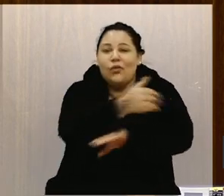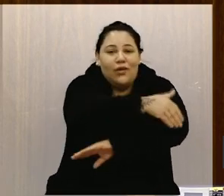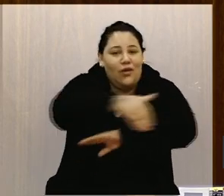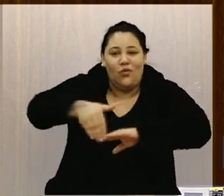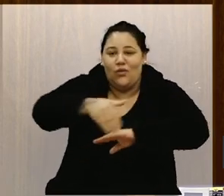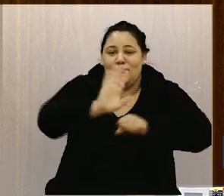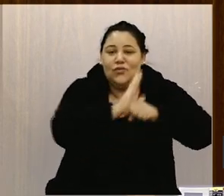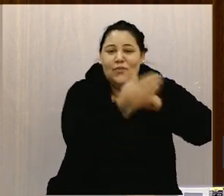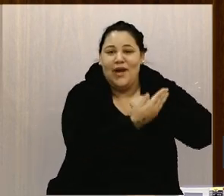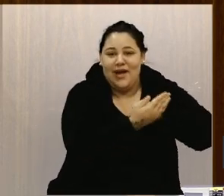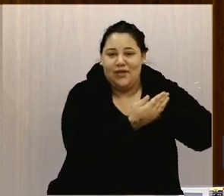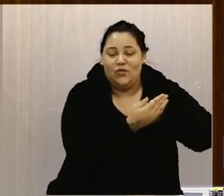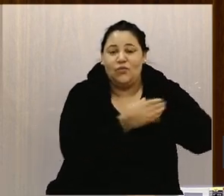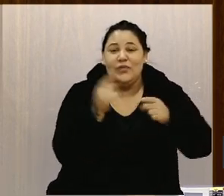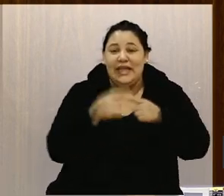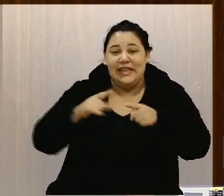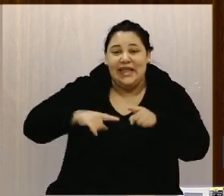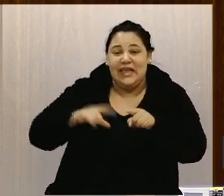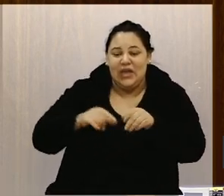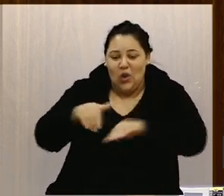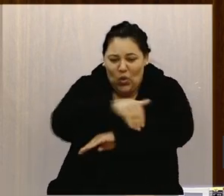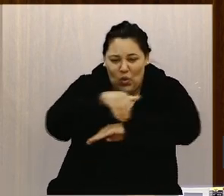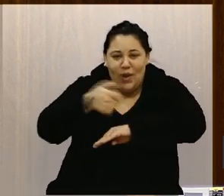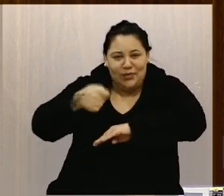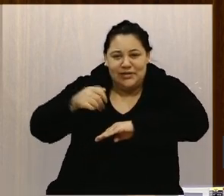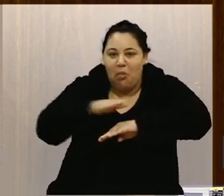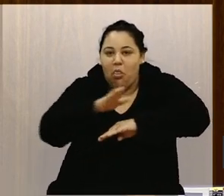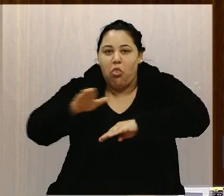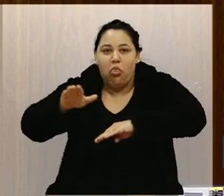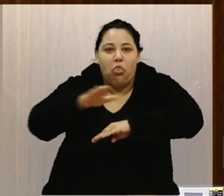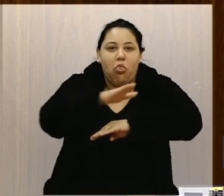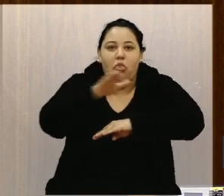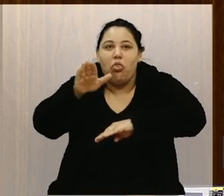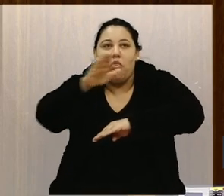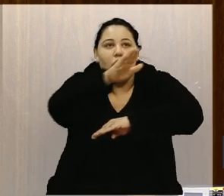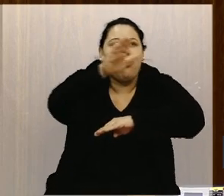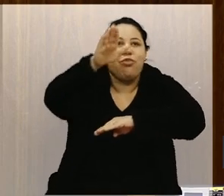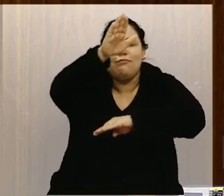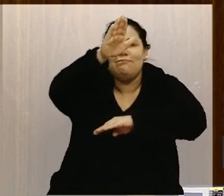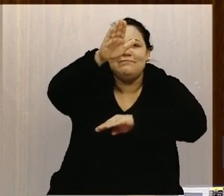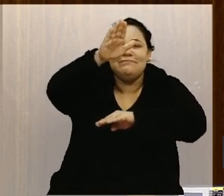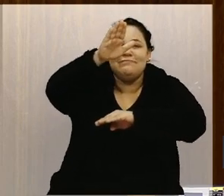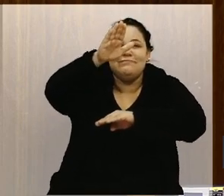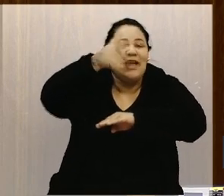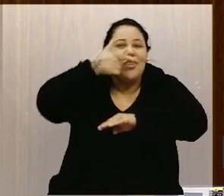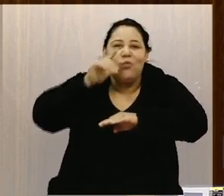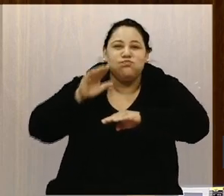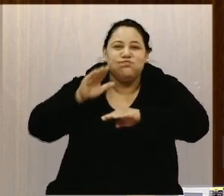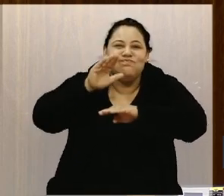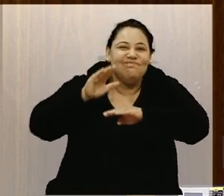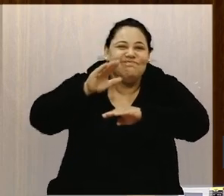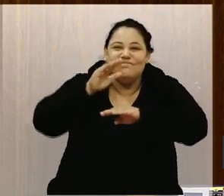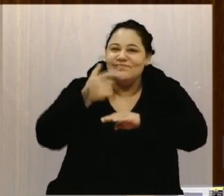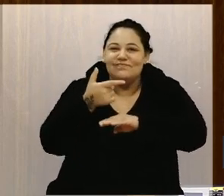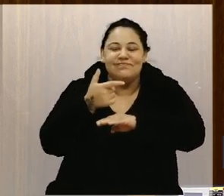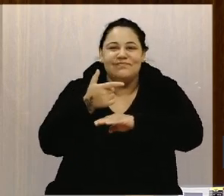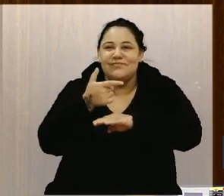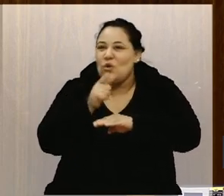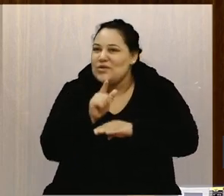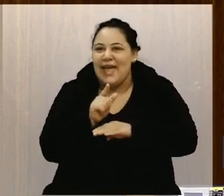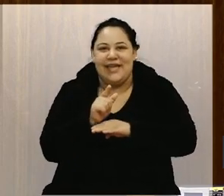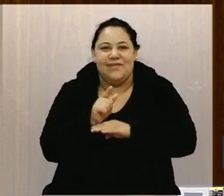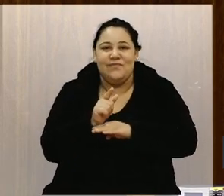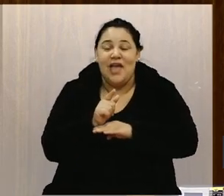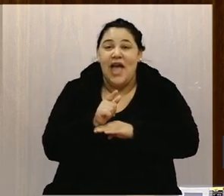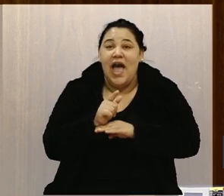nas ruas mais altas, então o Caminhão Pipo, ele chega nas ruas principais, e os moradores têm que descer até essas